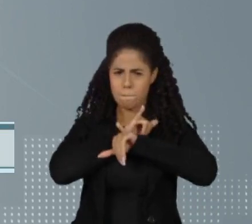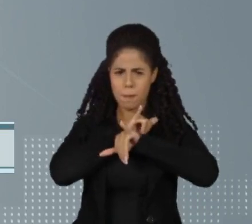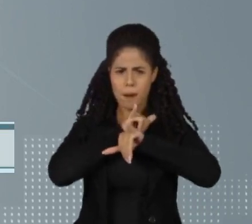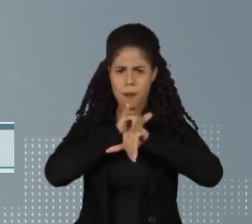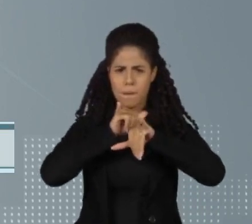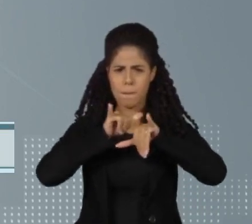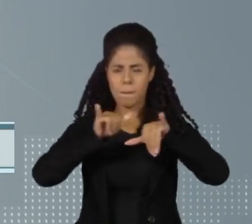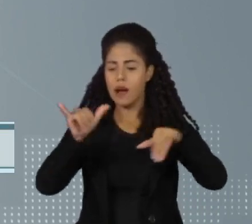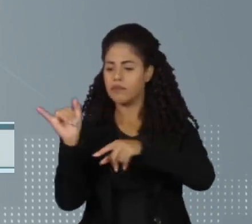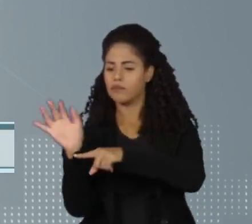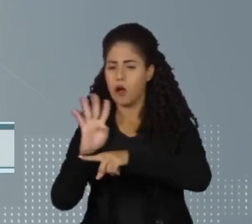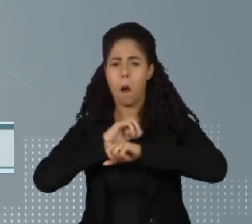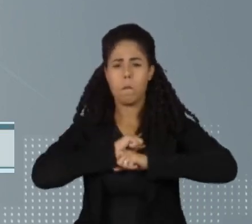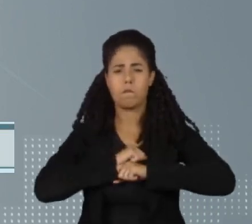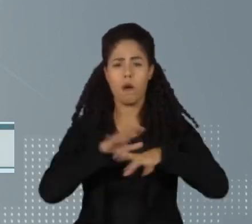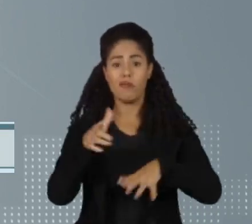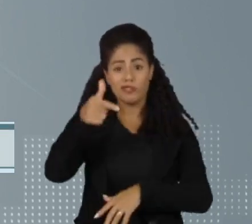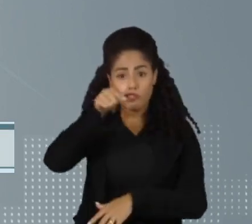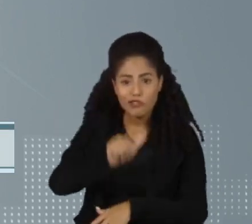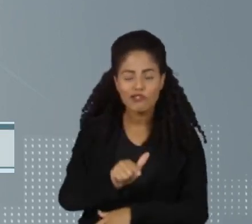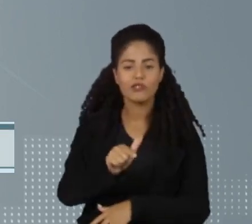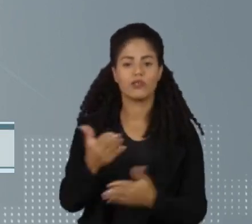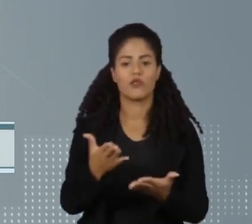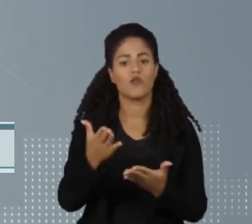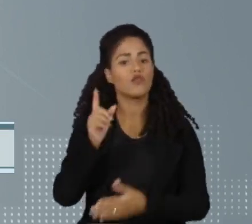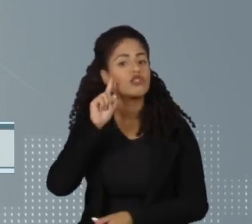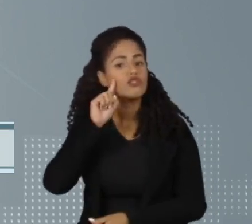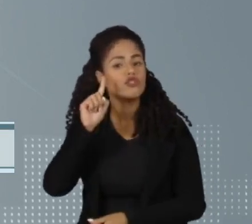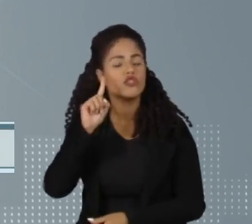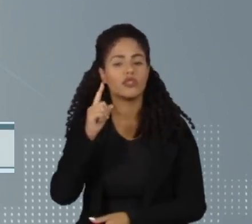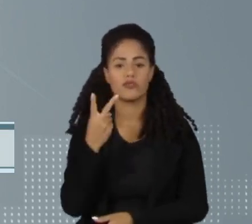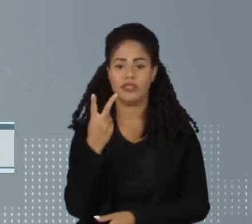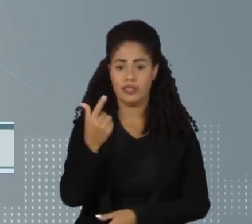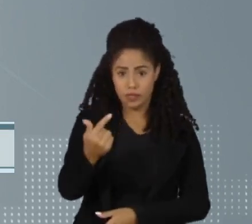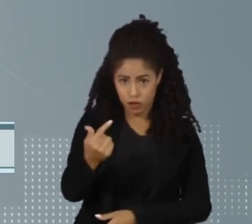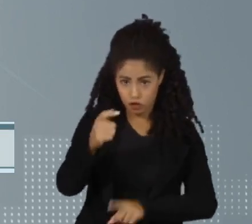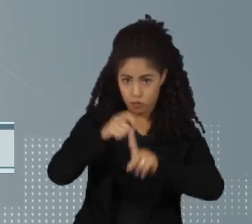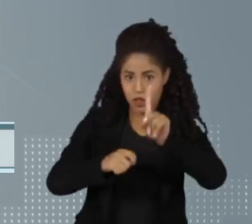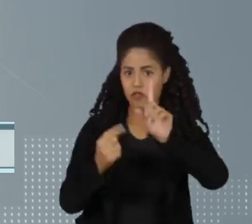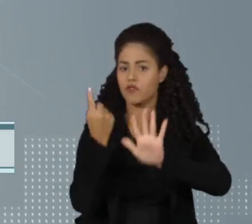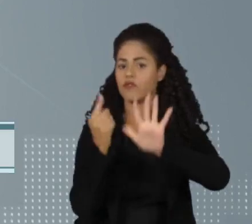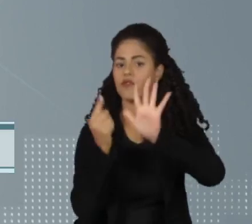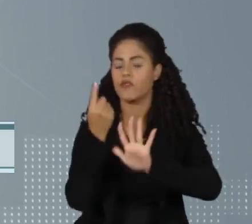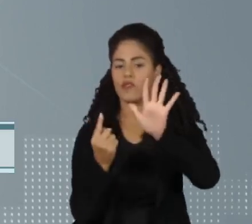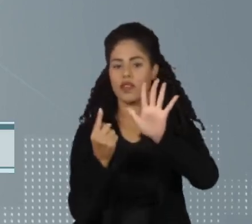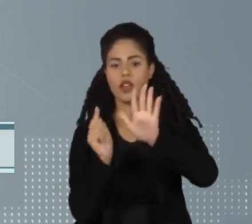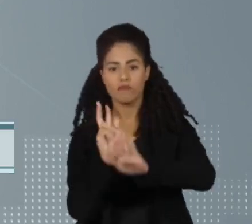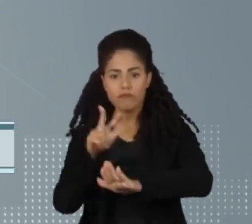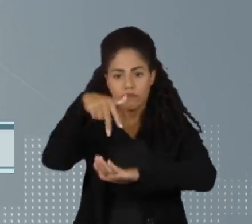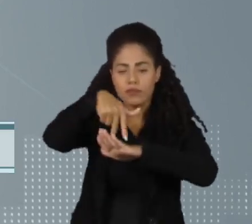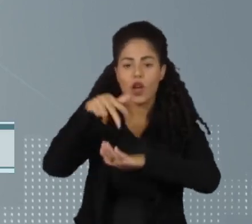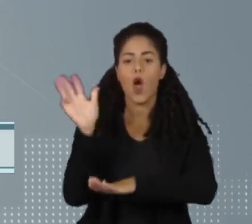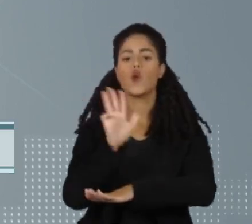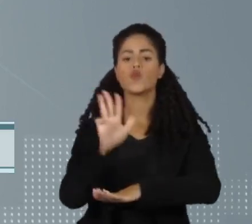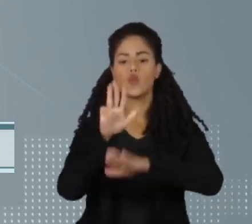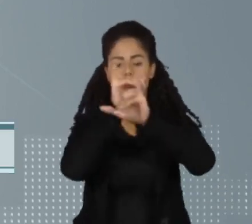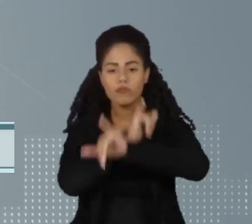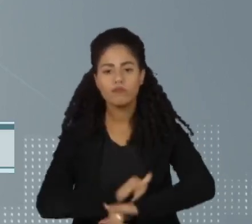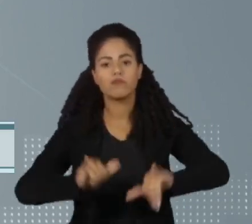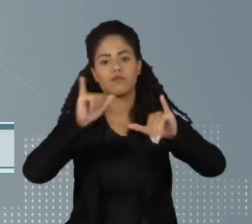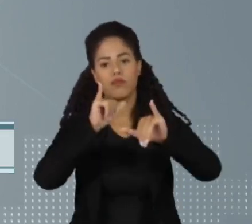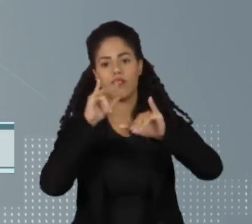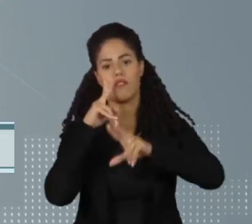começaram a se intensificar novamente a partir do dia 27 de fevereiro, quando o presidente Lula lançou a campanha da vacina